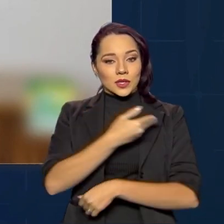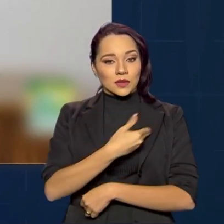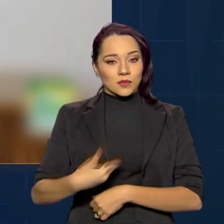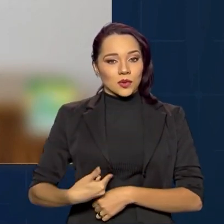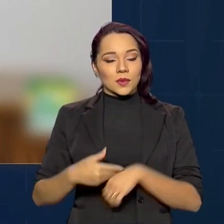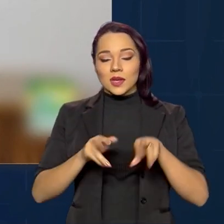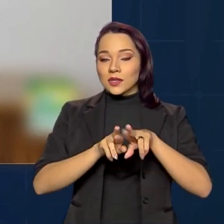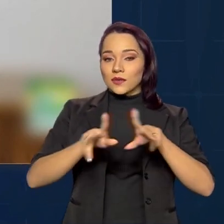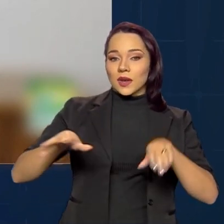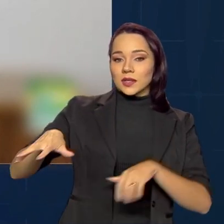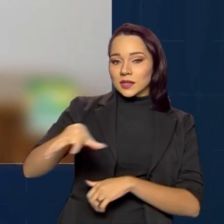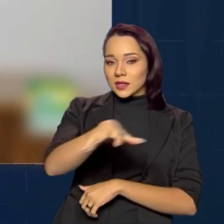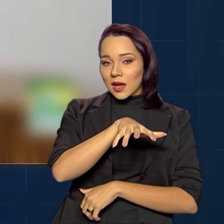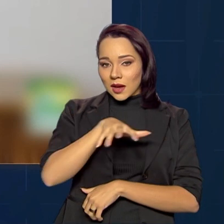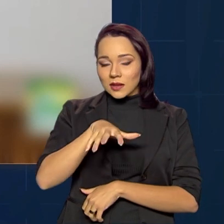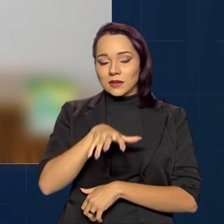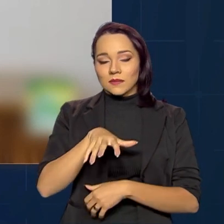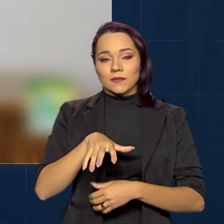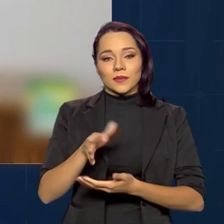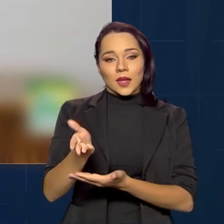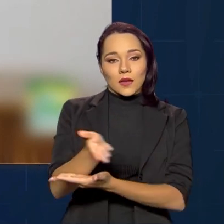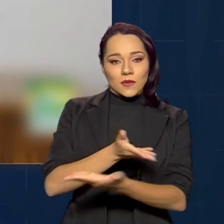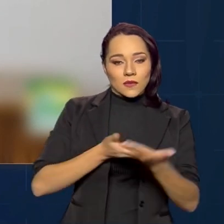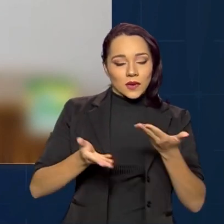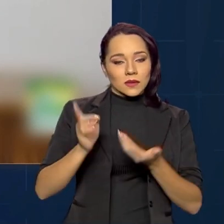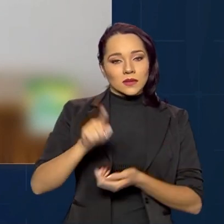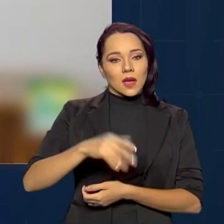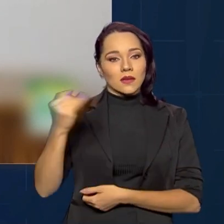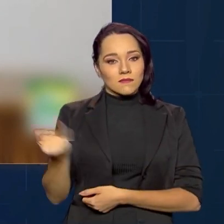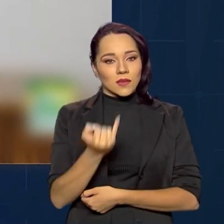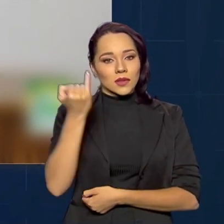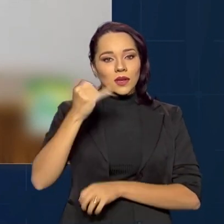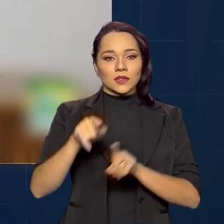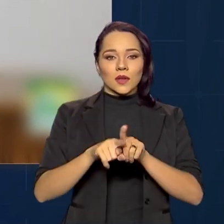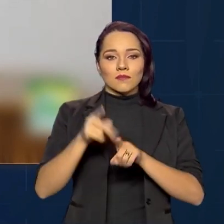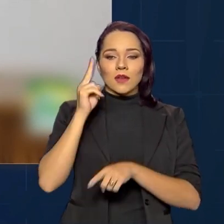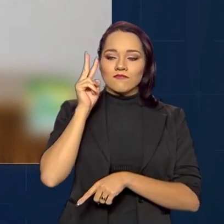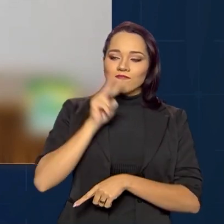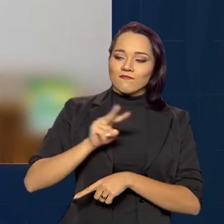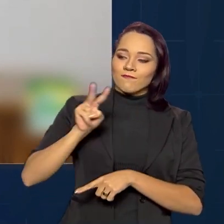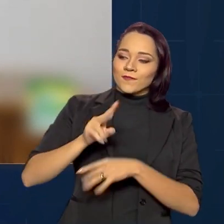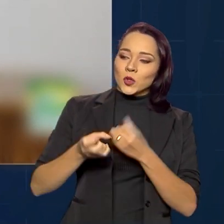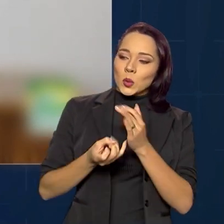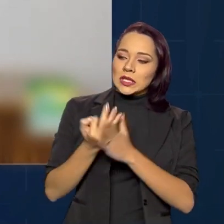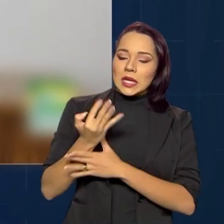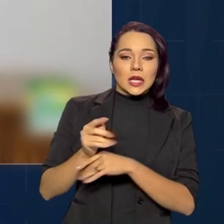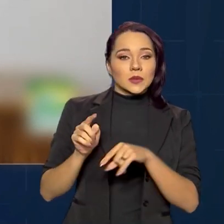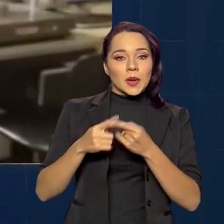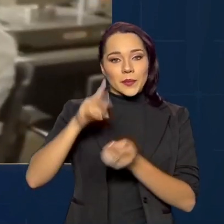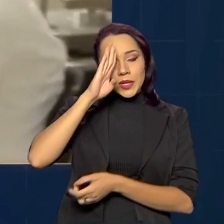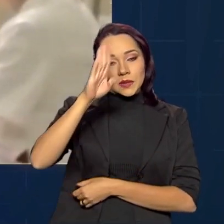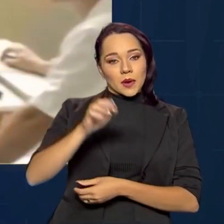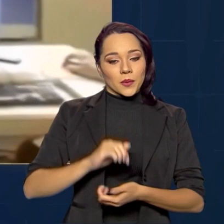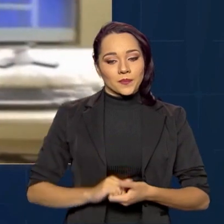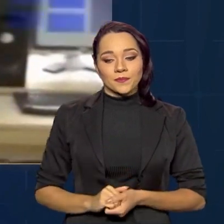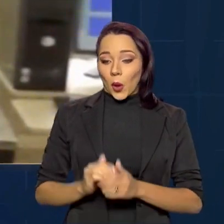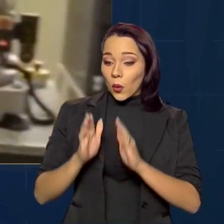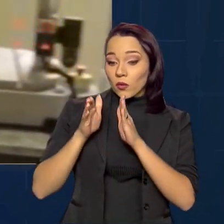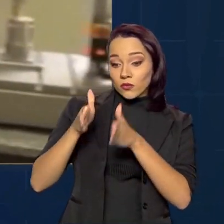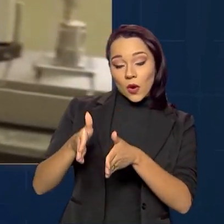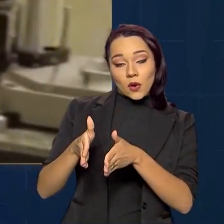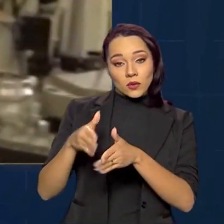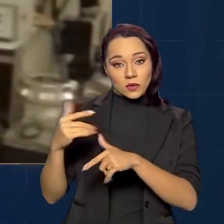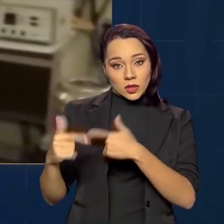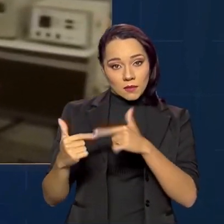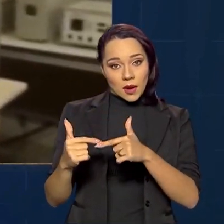das diversas áreas envolvidas, é fundamental o olhar de demanda, mas, mais que isso, o foco na